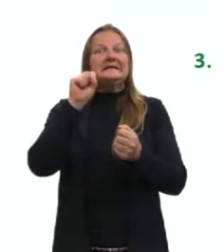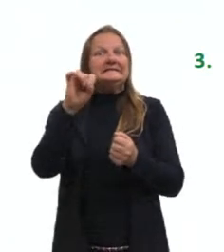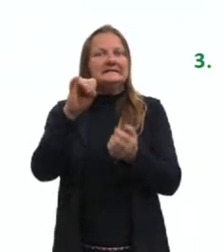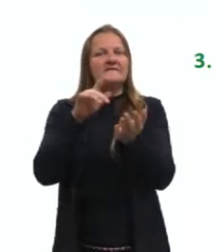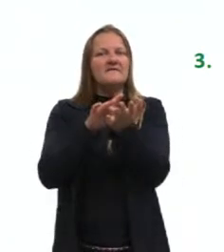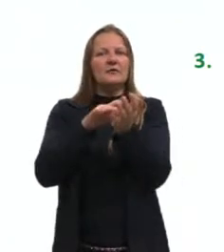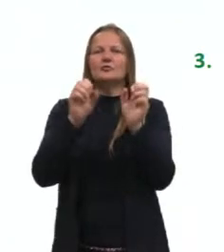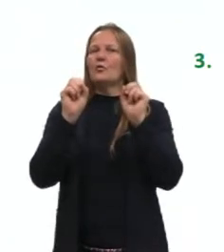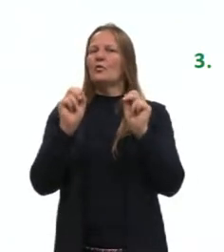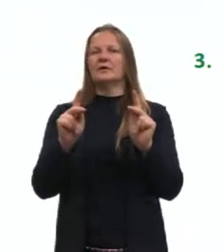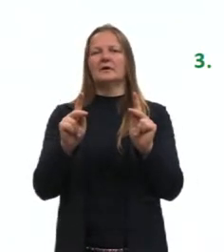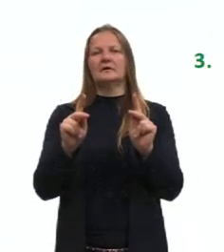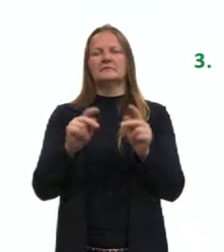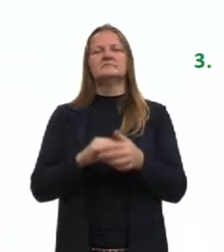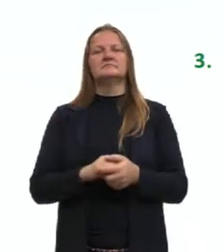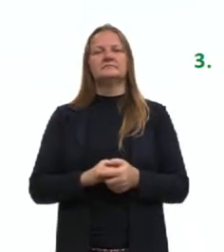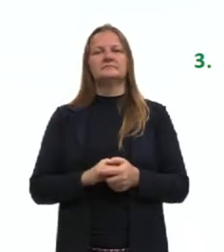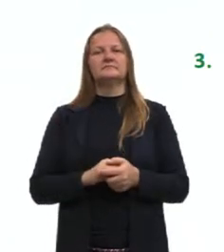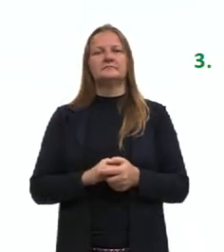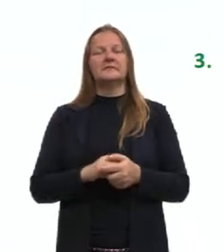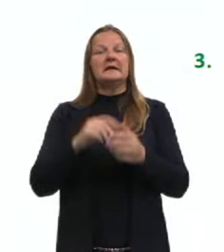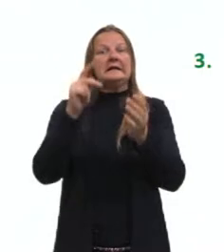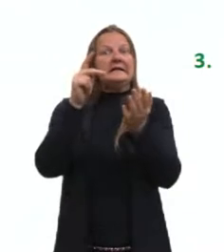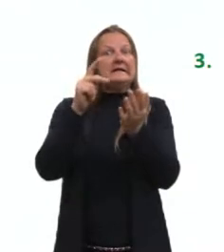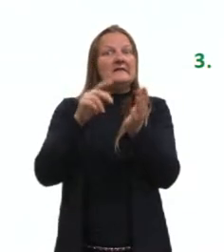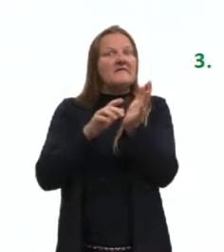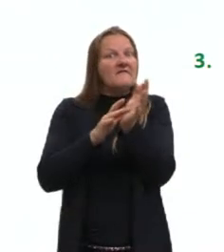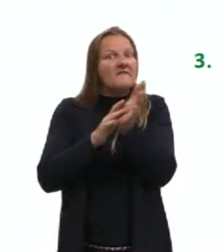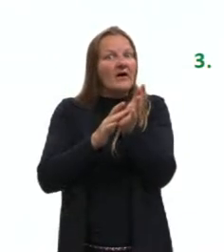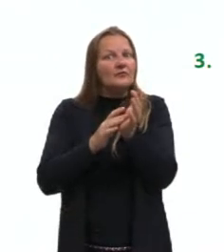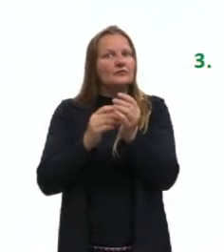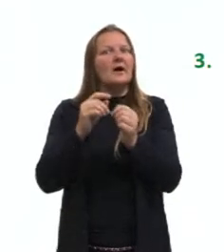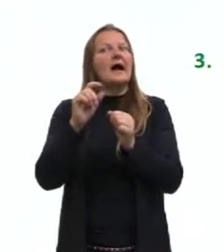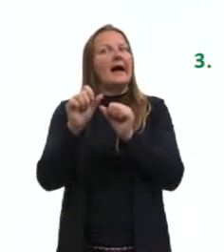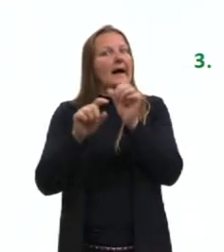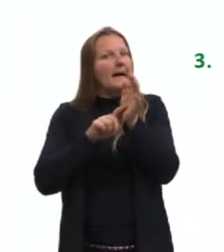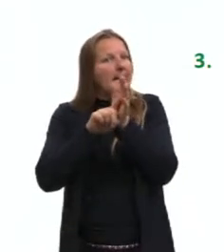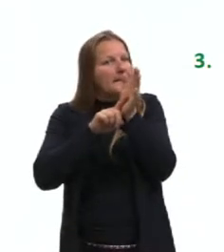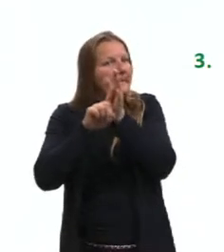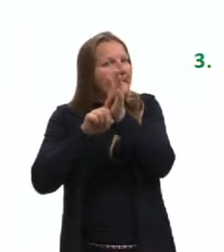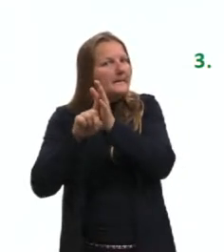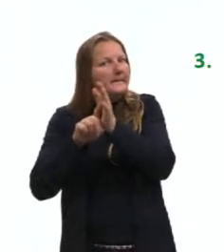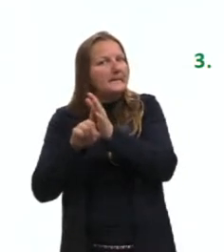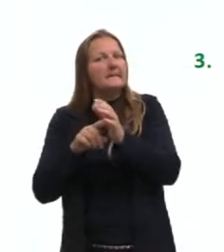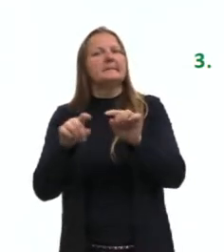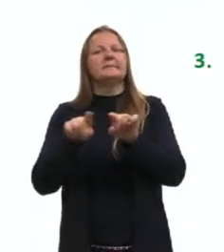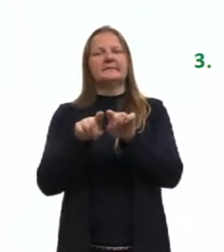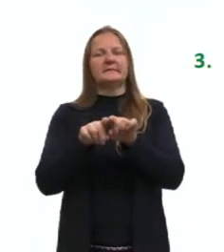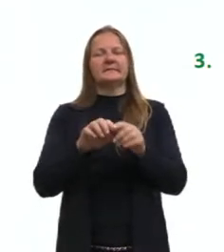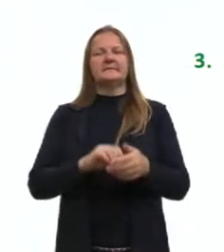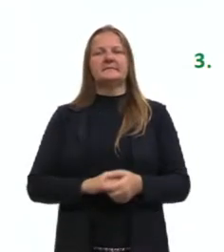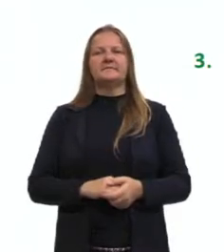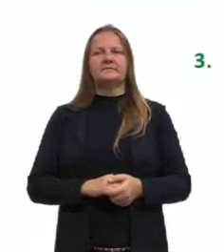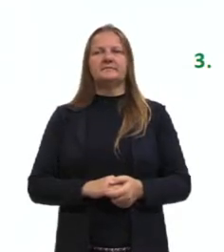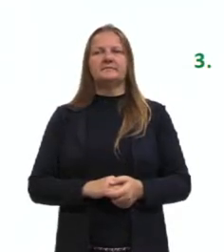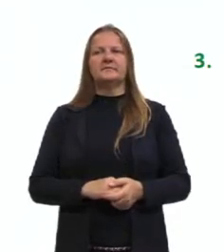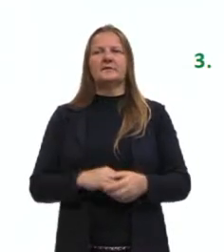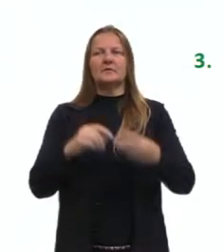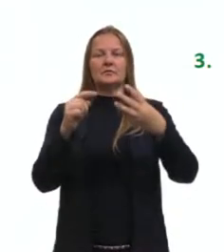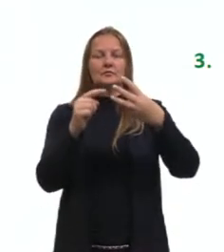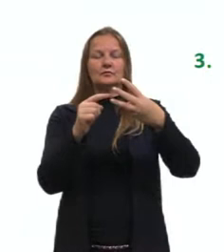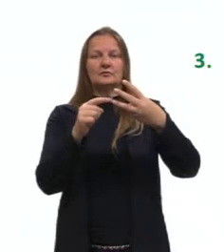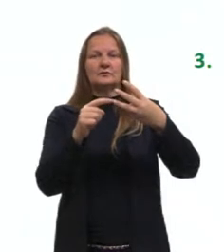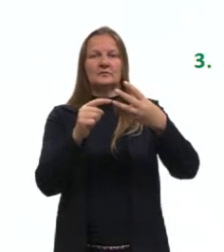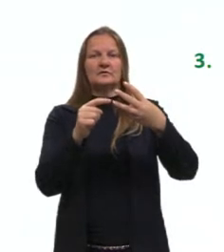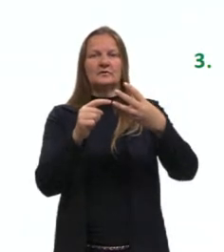falsa, aí entra, então, novas implicações, né, envolvendo outras sentenças também. E o terceiro